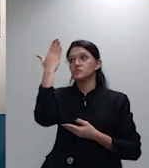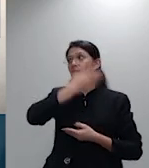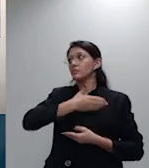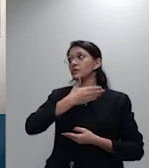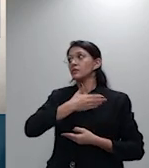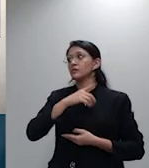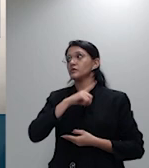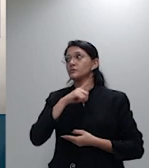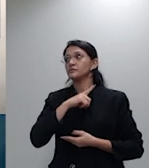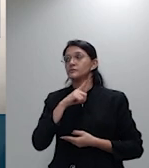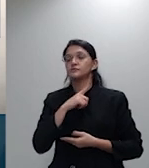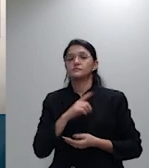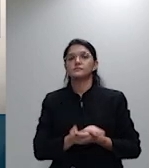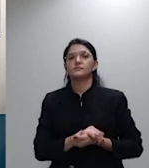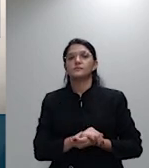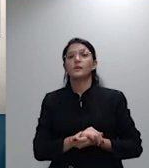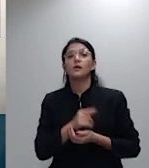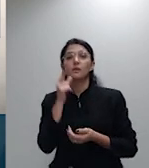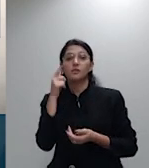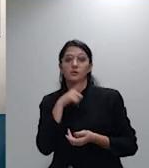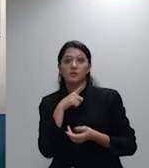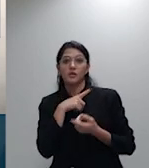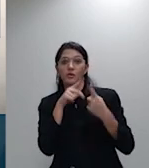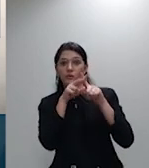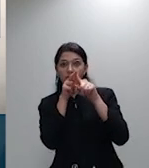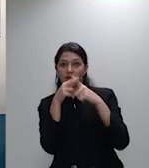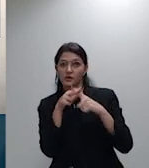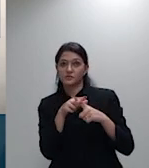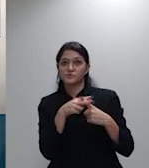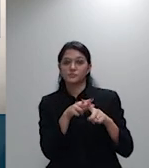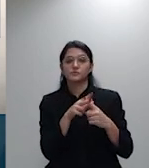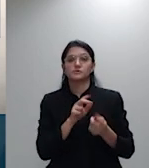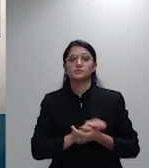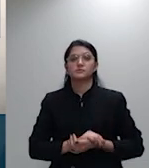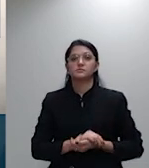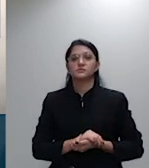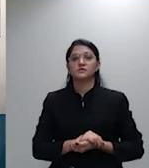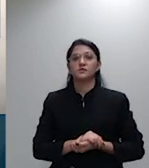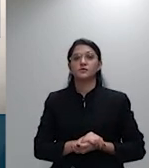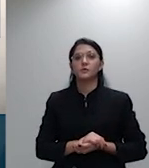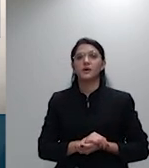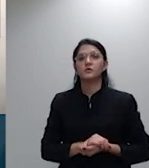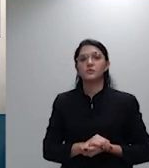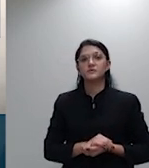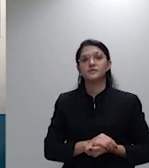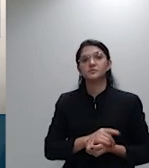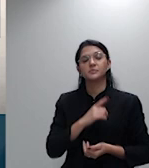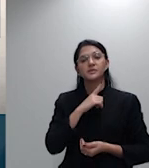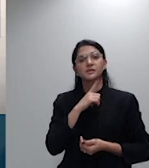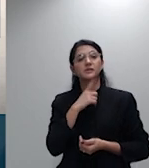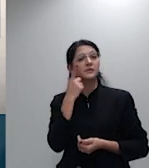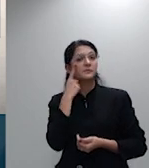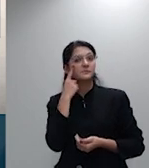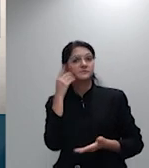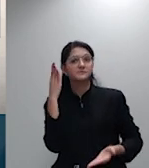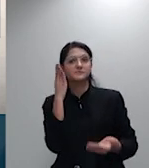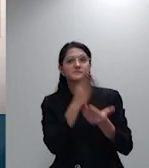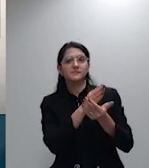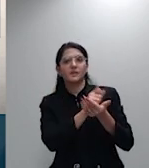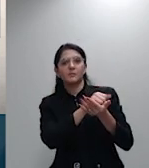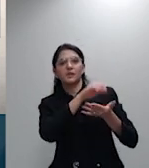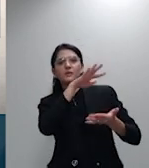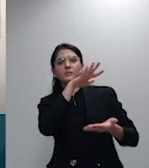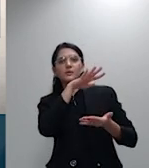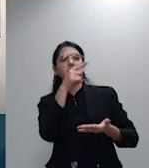nesse caso também deve se delimitar em função até das sustentações orais a